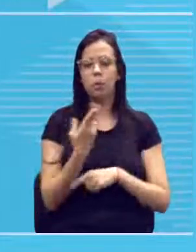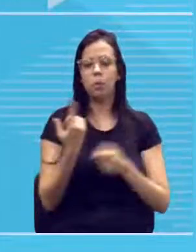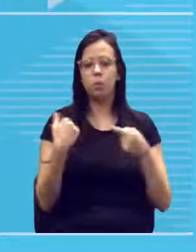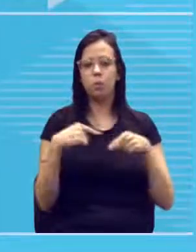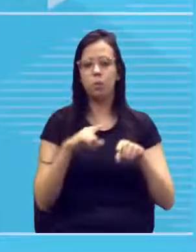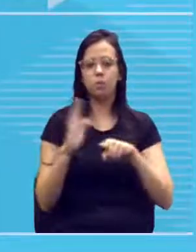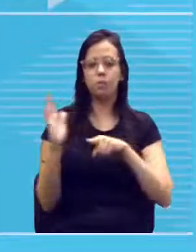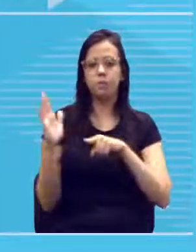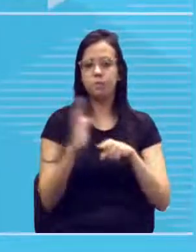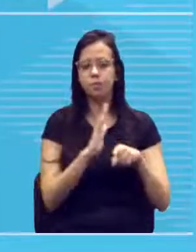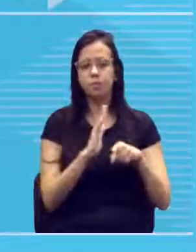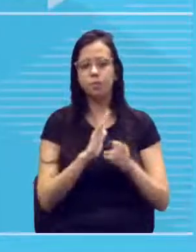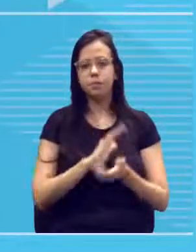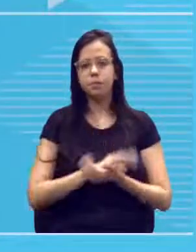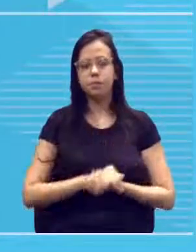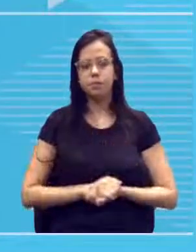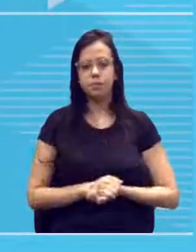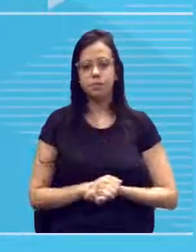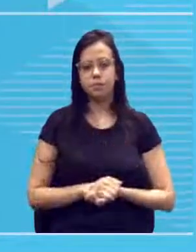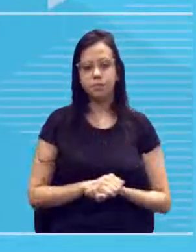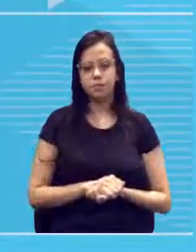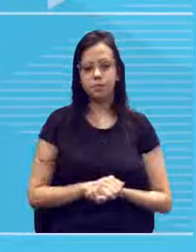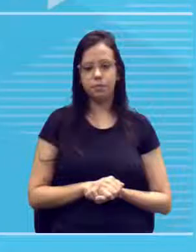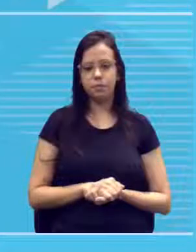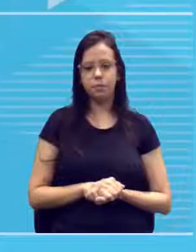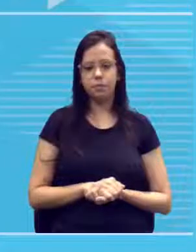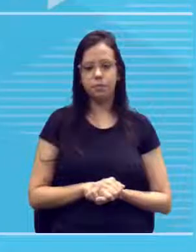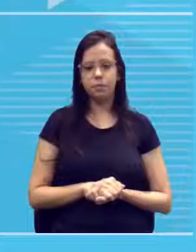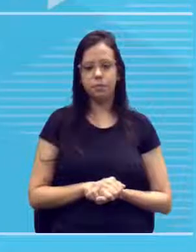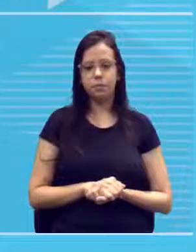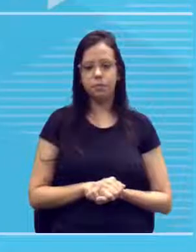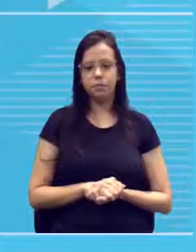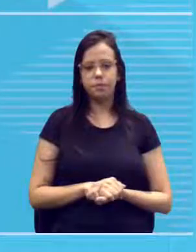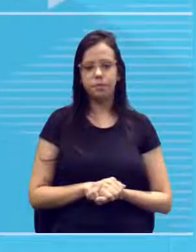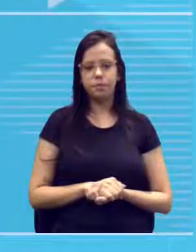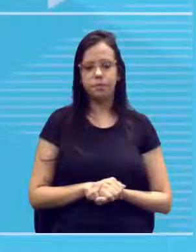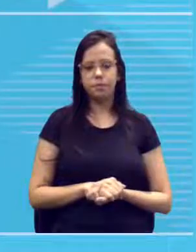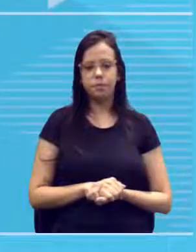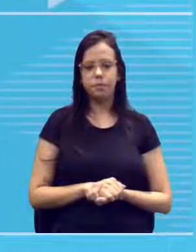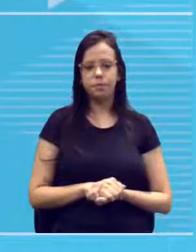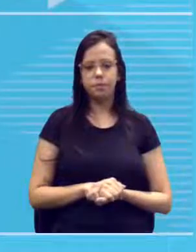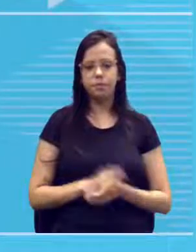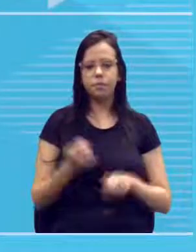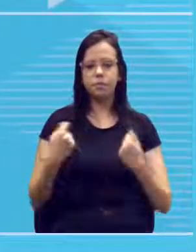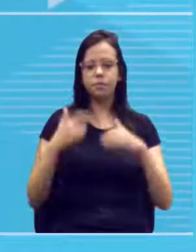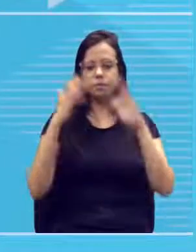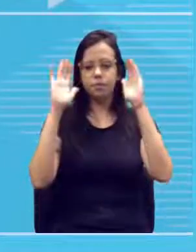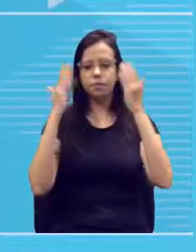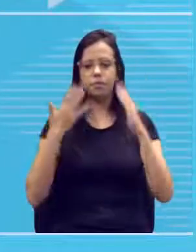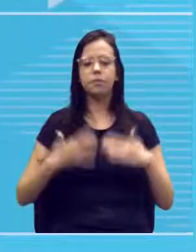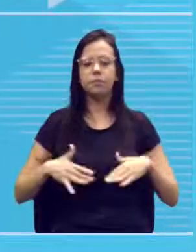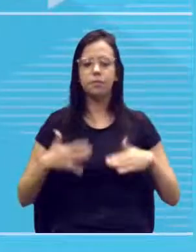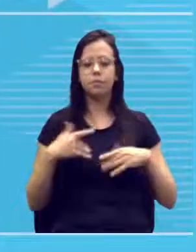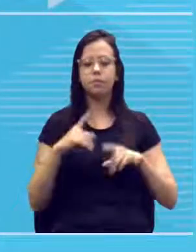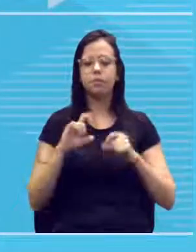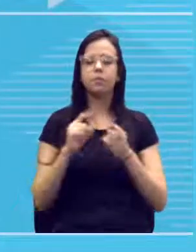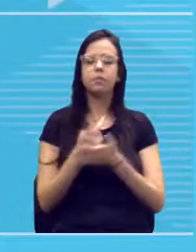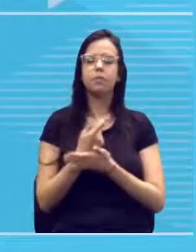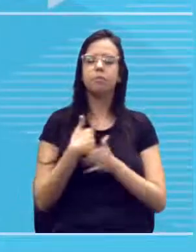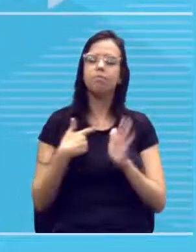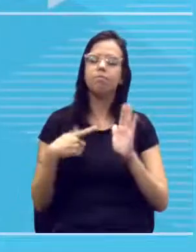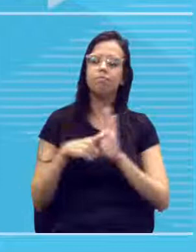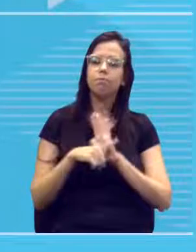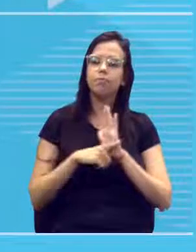recessivo para isso? aí a gente vai ter que analisar com calma o que está acontecendo. O eu vou buscar,